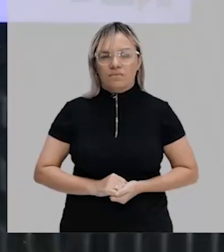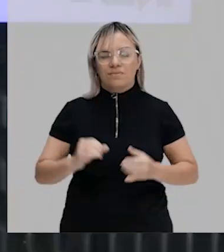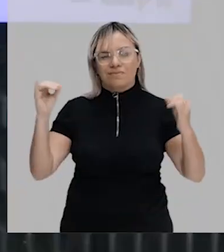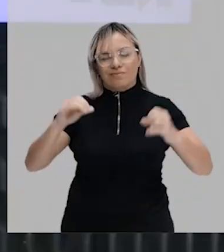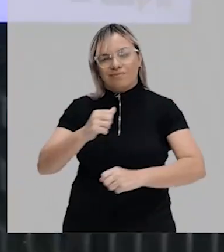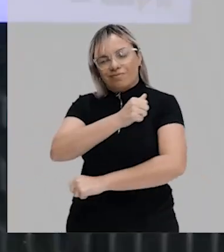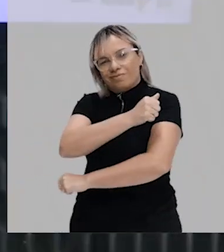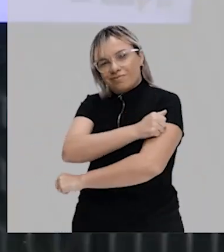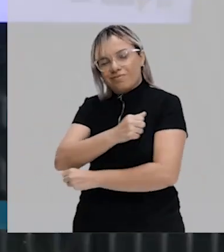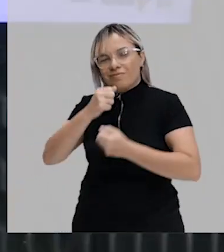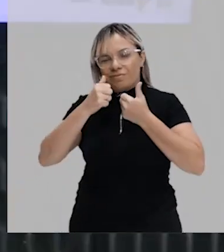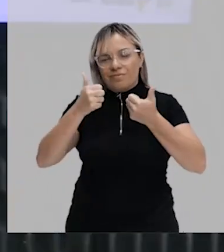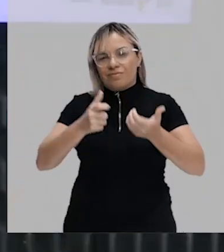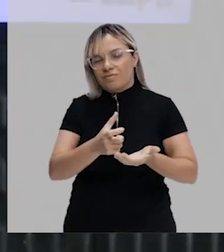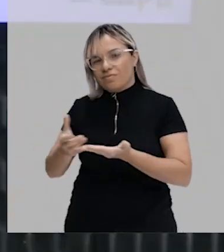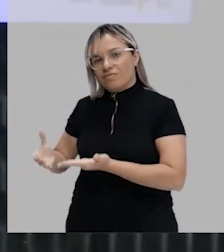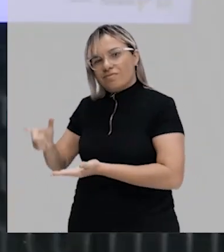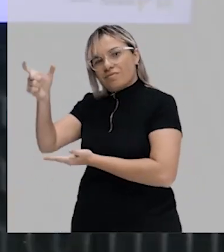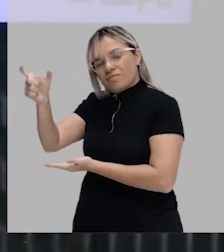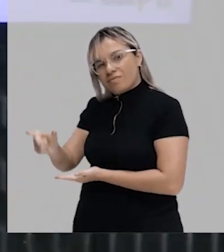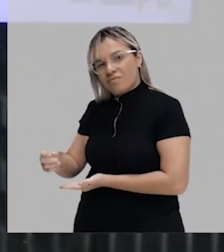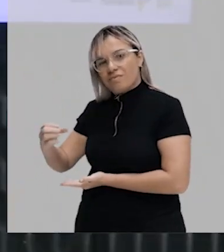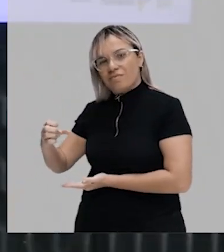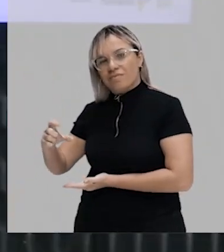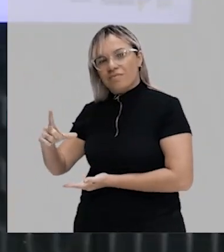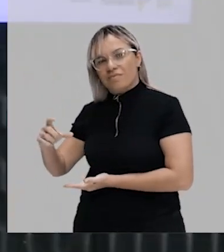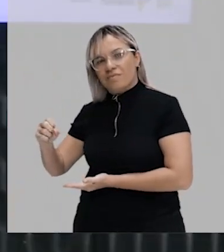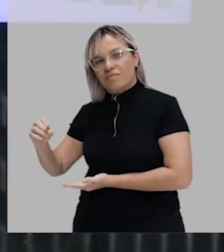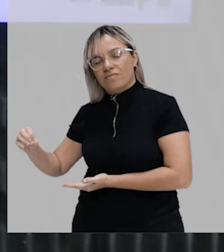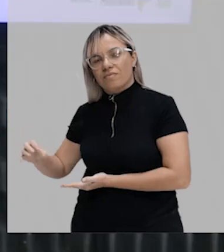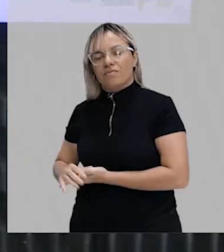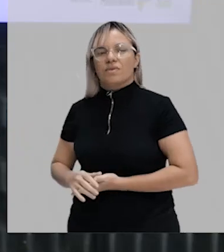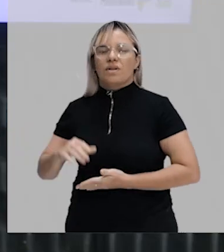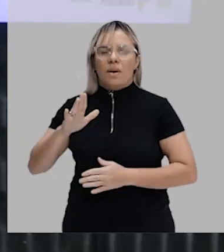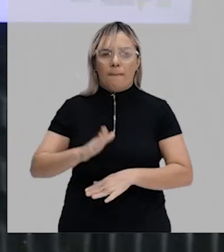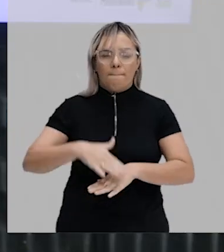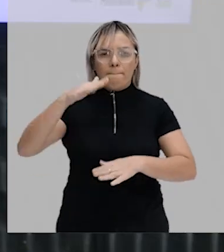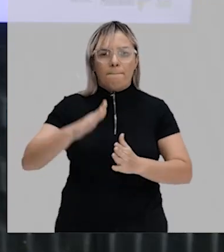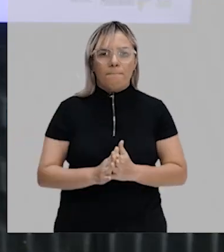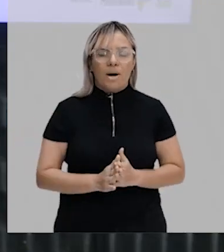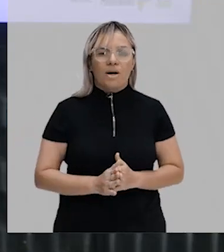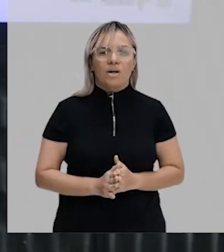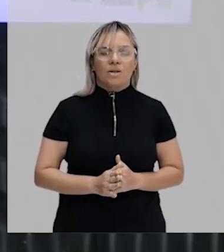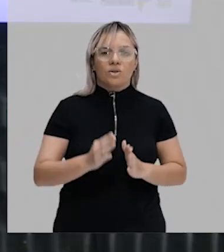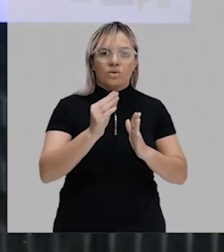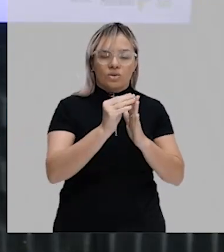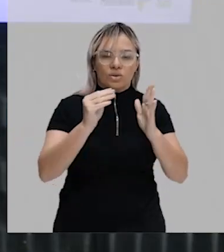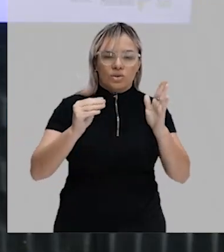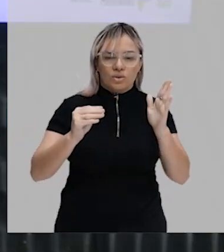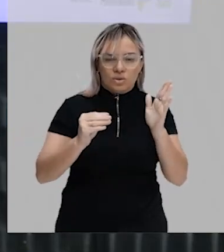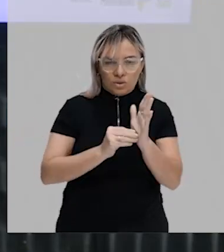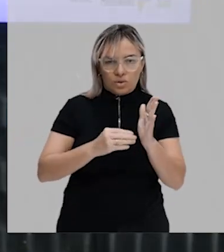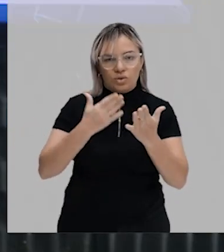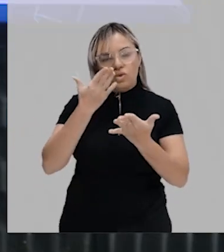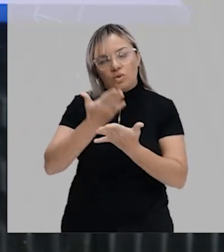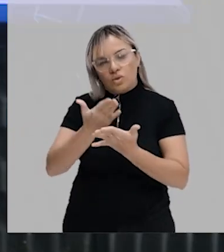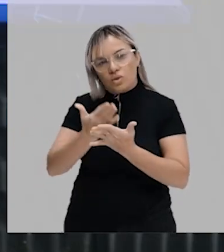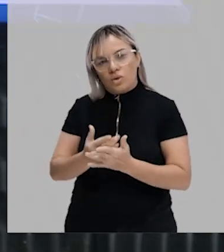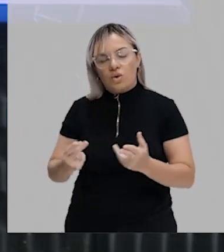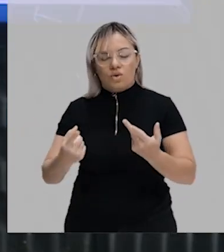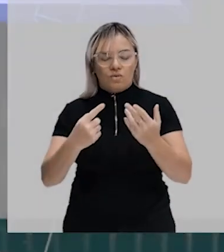Fala pessoal, tudo bem com vocês? Aqui é o professor Celso Ramos. Vamos para mais uma aula aqui do Fica em Casa Aprendendo. Nós vamos agora falar